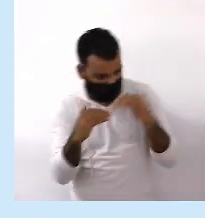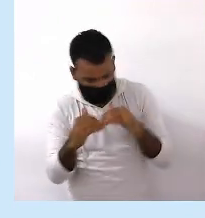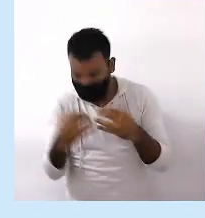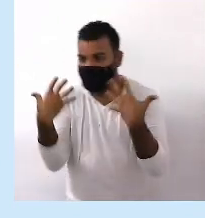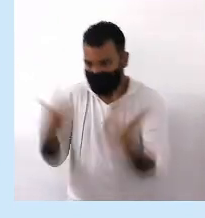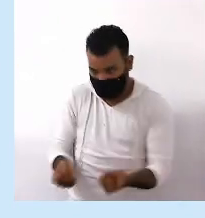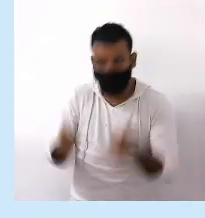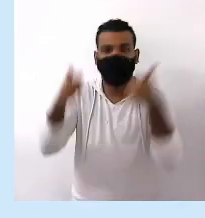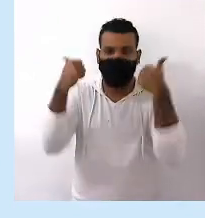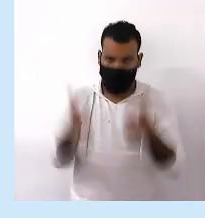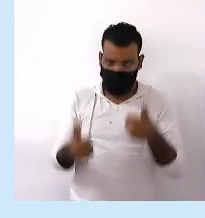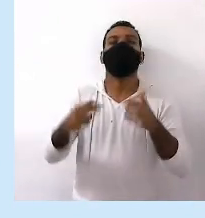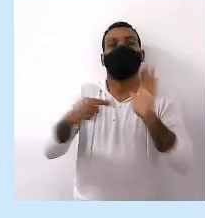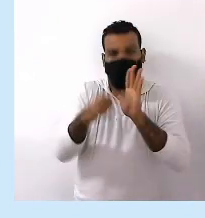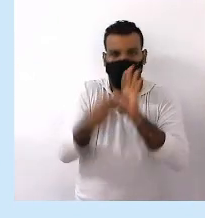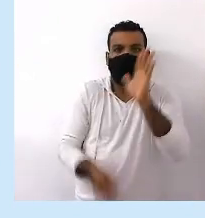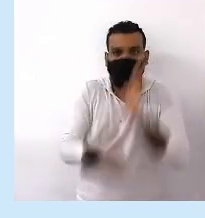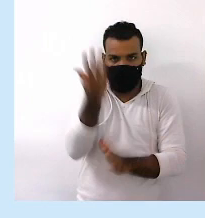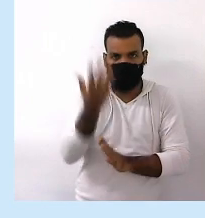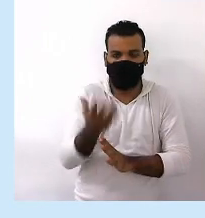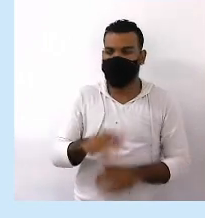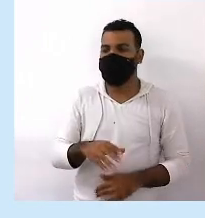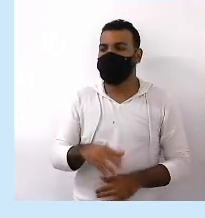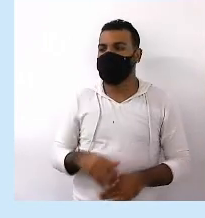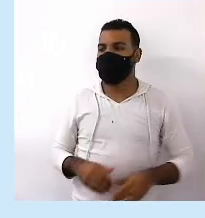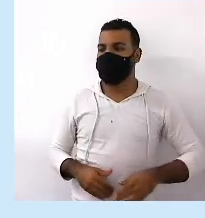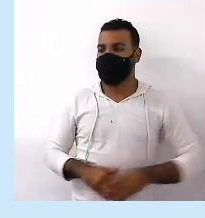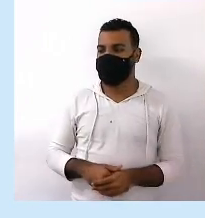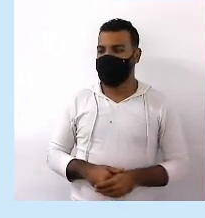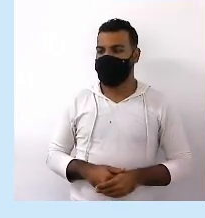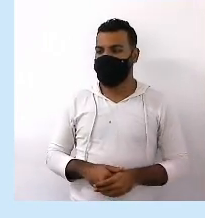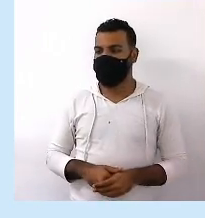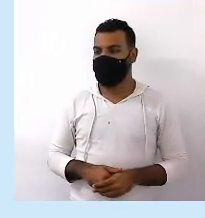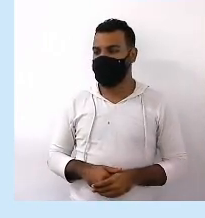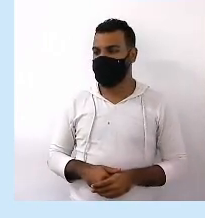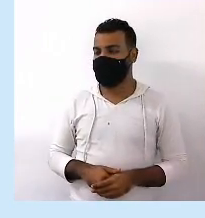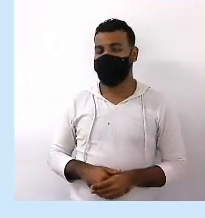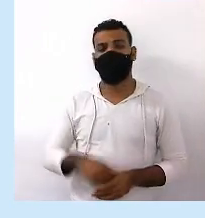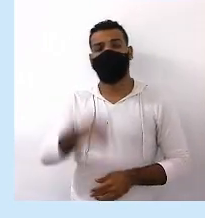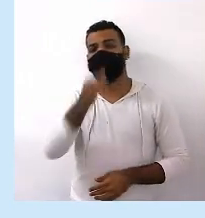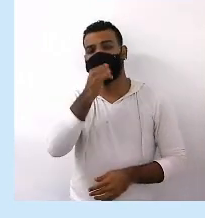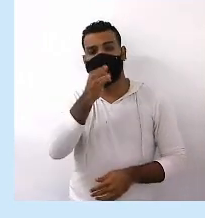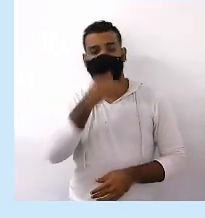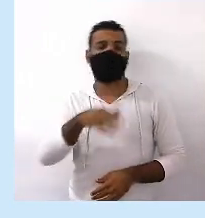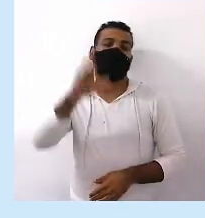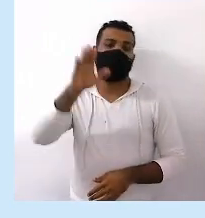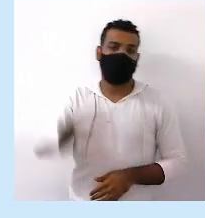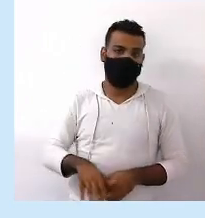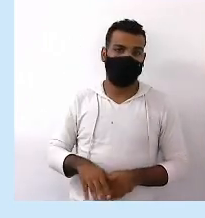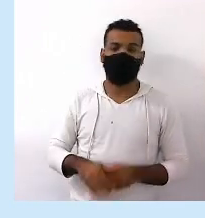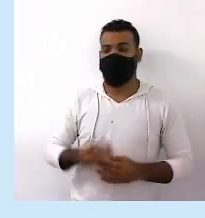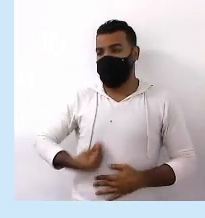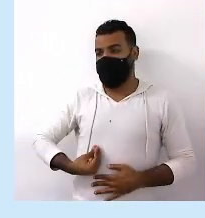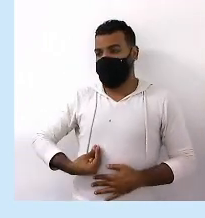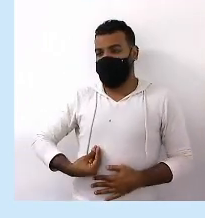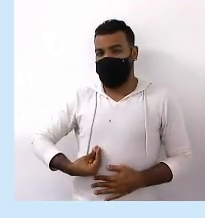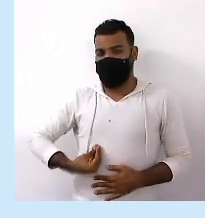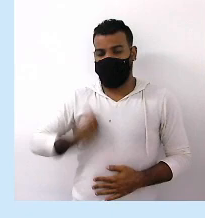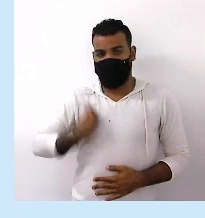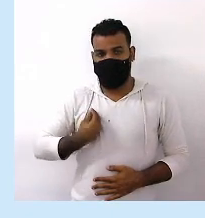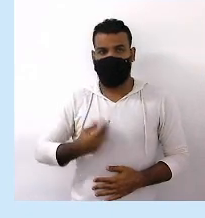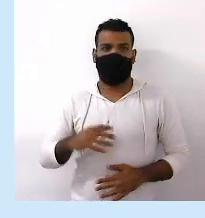Mas vamos observar Para onde circulam Então geralmente Gente Circulam em todas As esferas da vida Nós